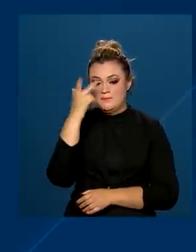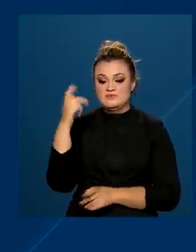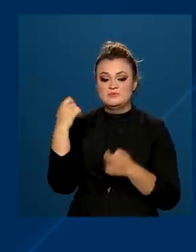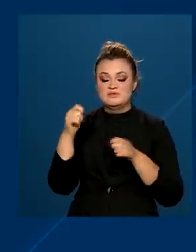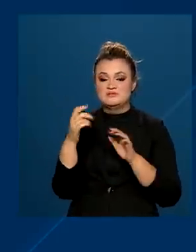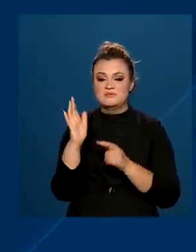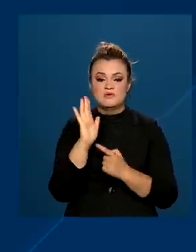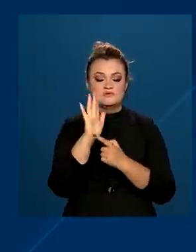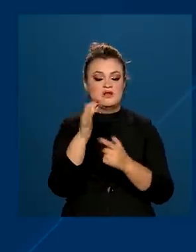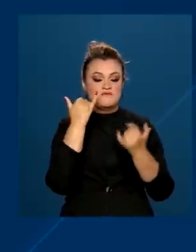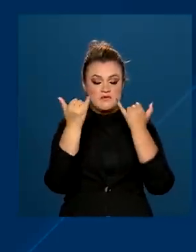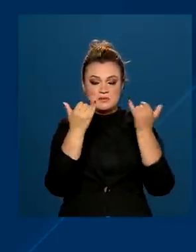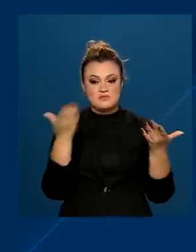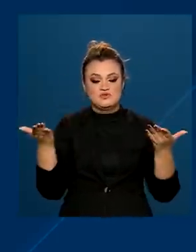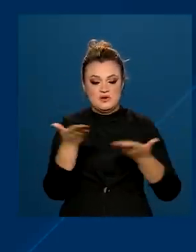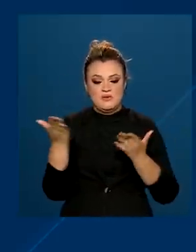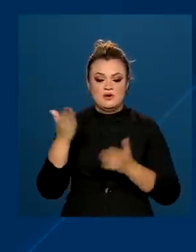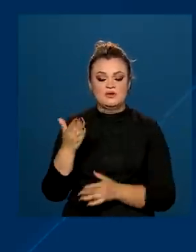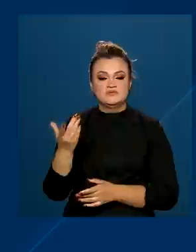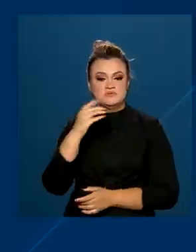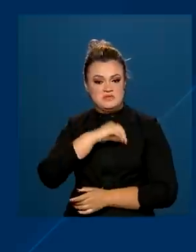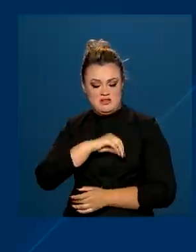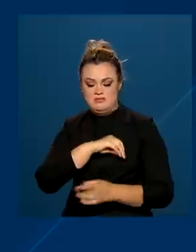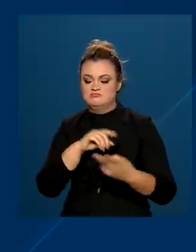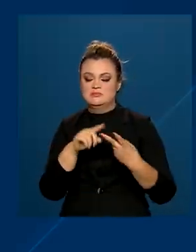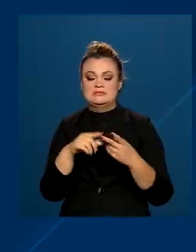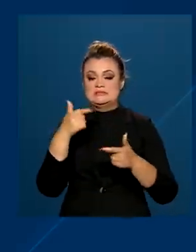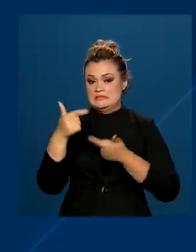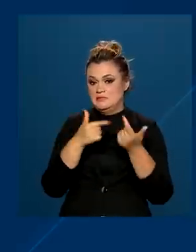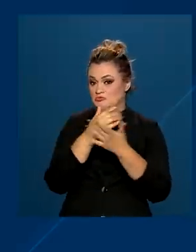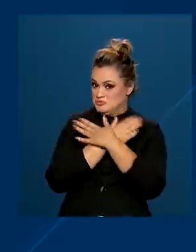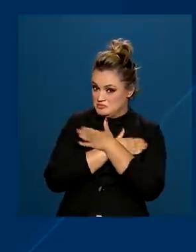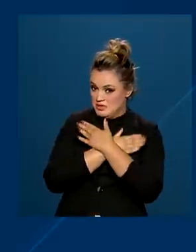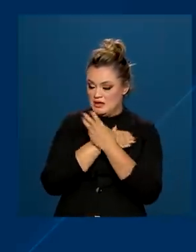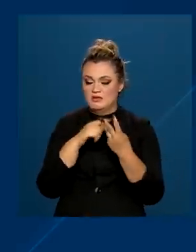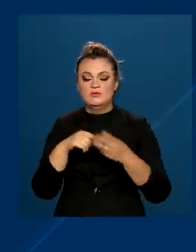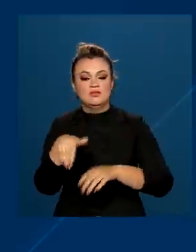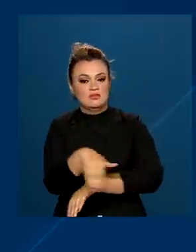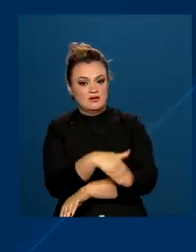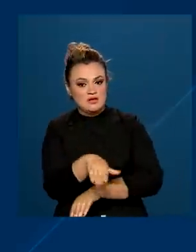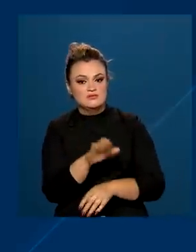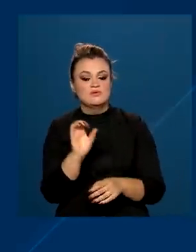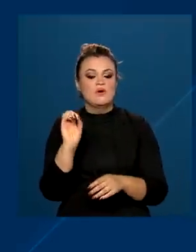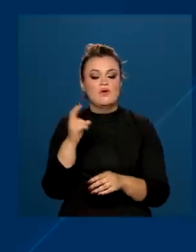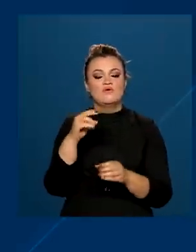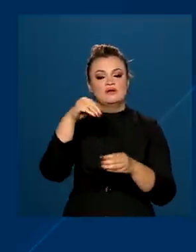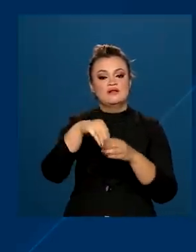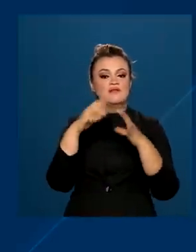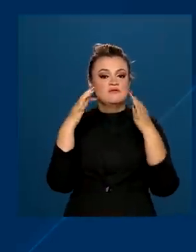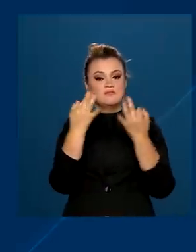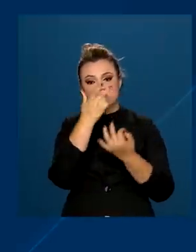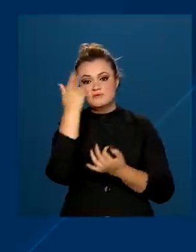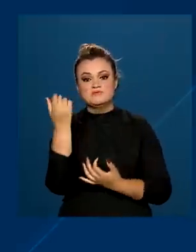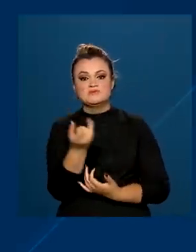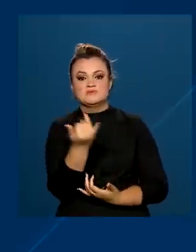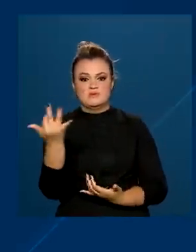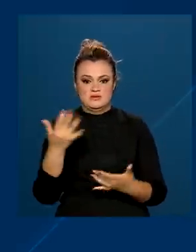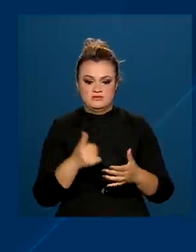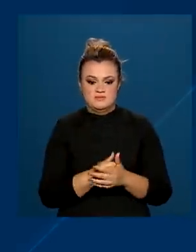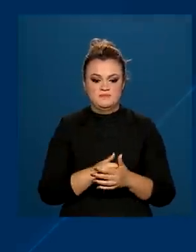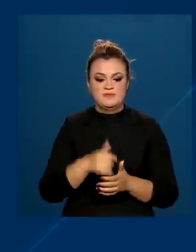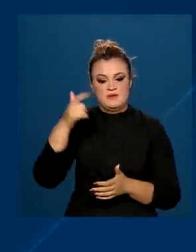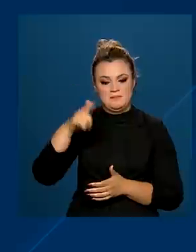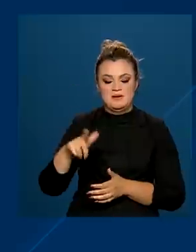devem apresentar dados novos sobre a renda, situação de trabalho, endereço ou composição familiar. Já a